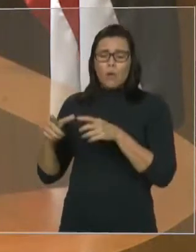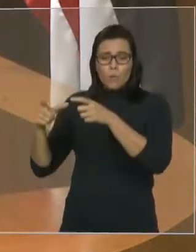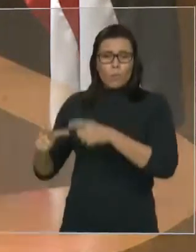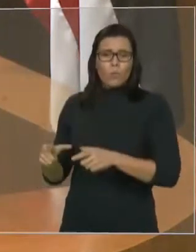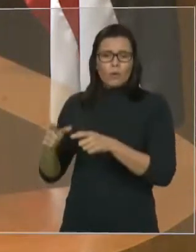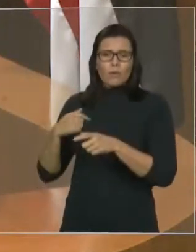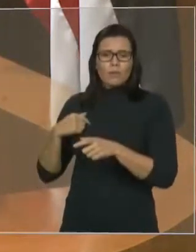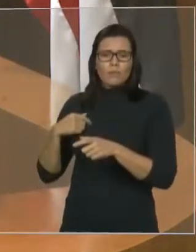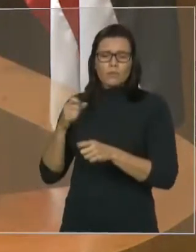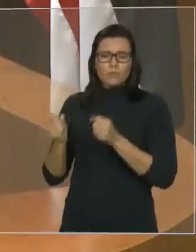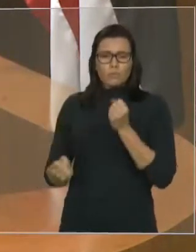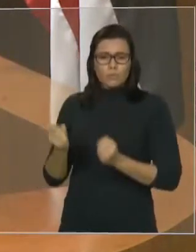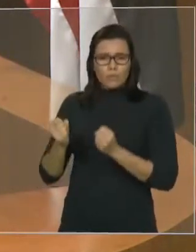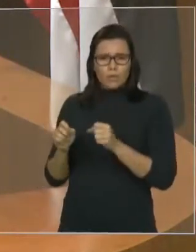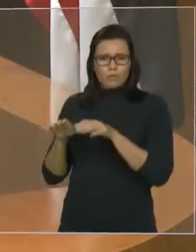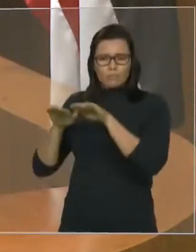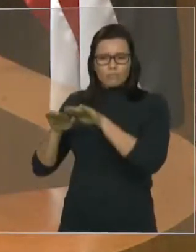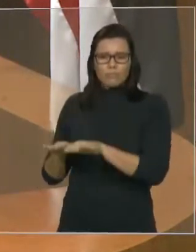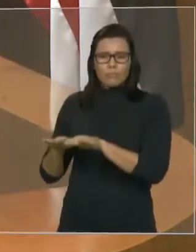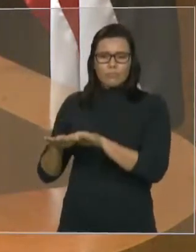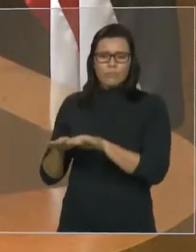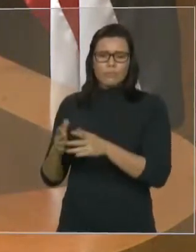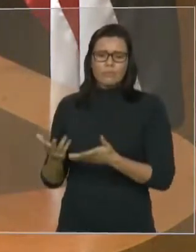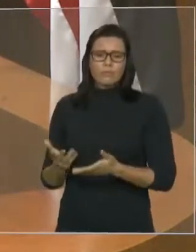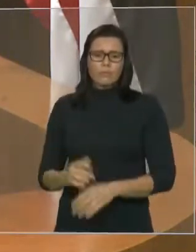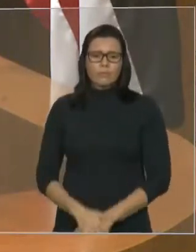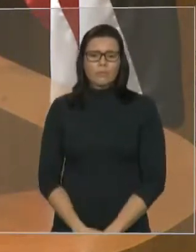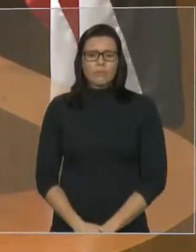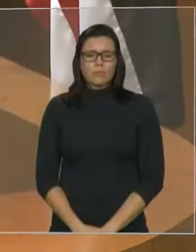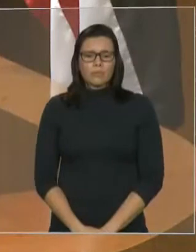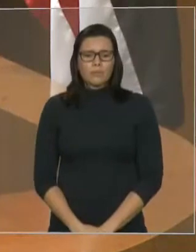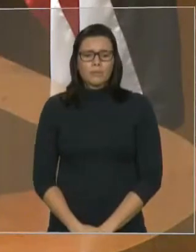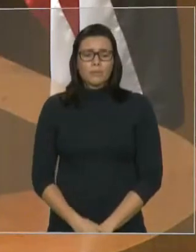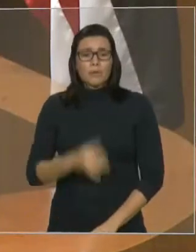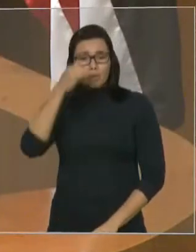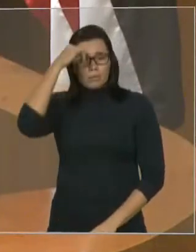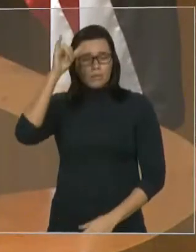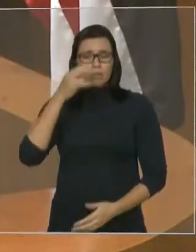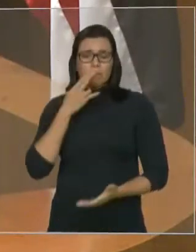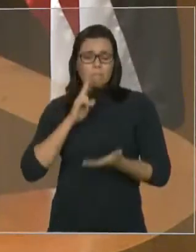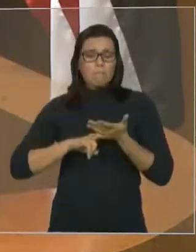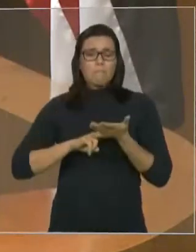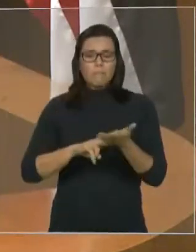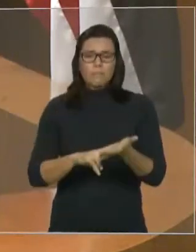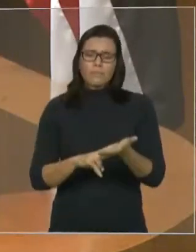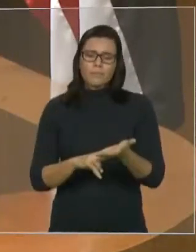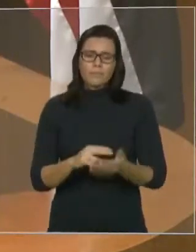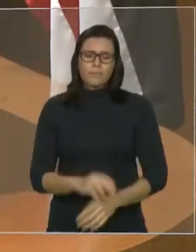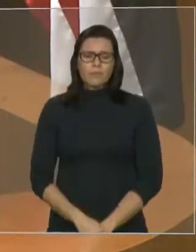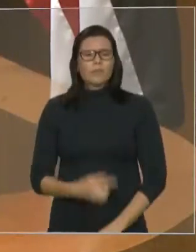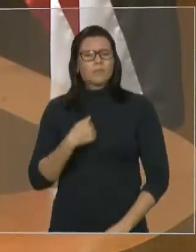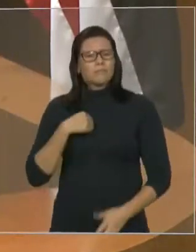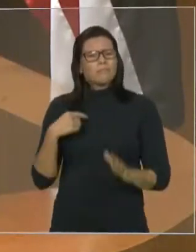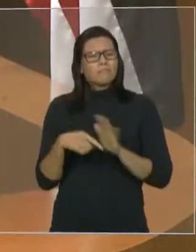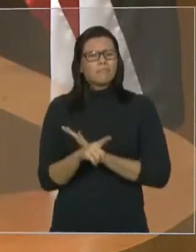Eu fico me perguntando, qual é a seriedade que o governador tem